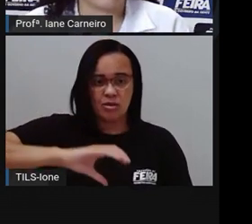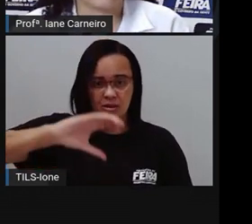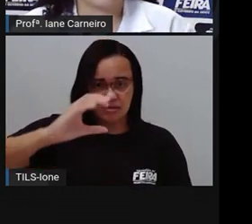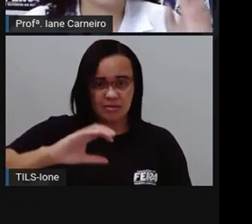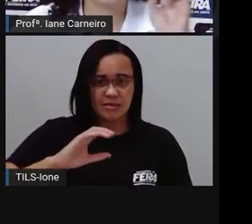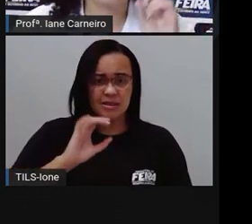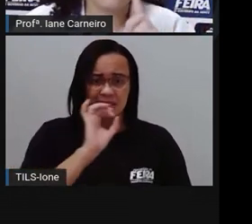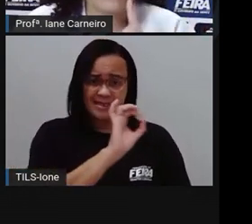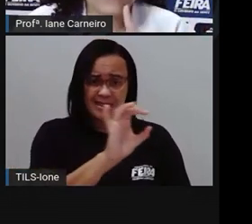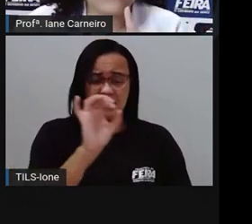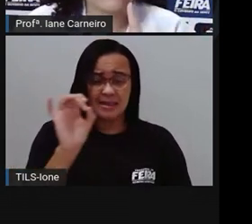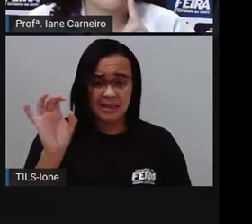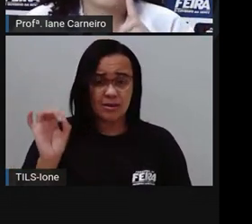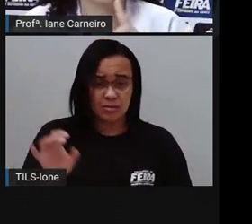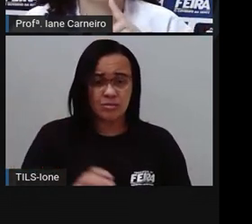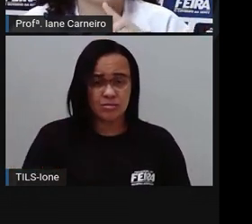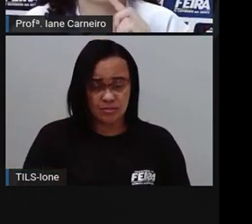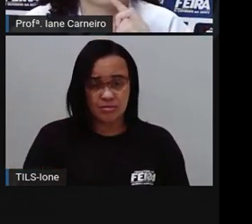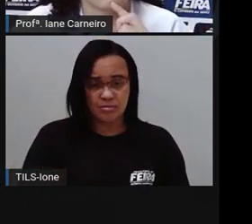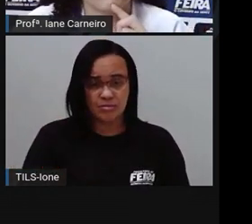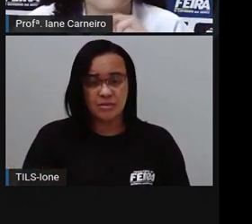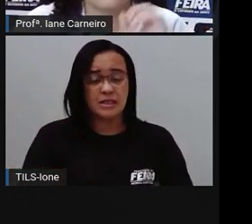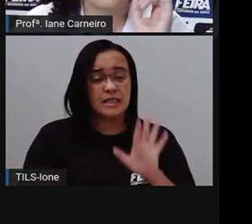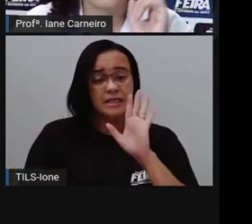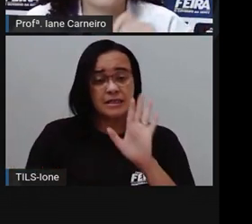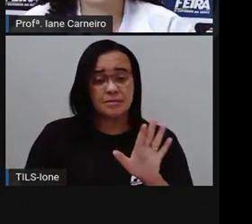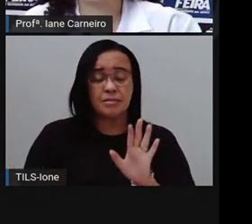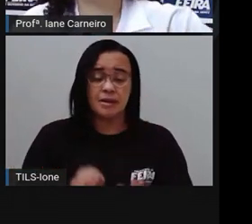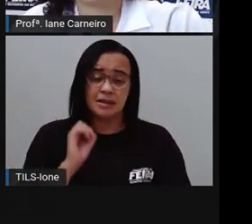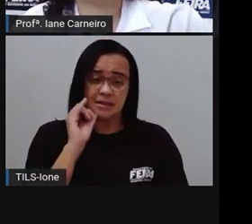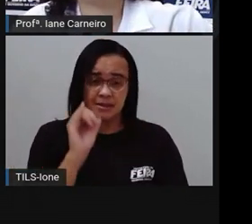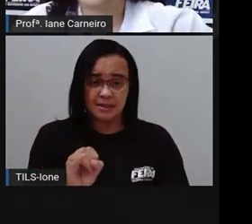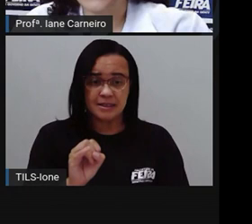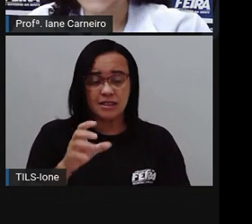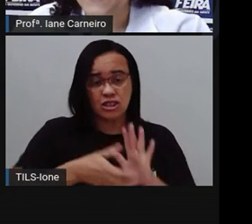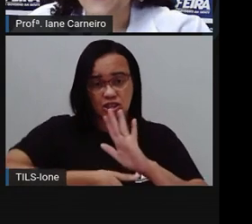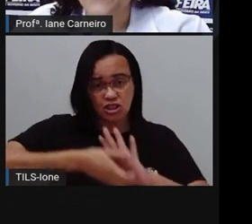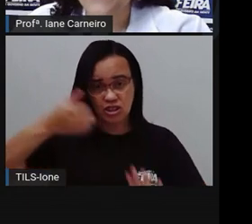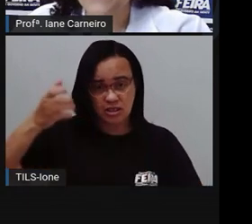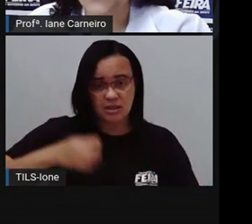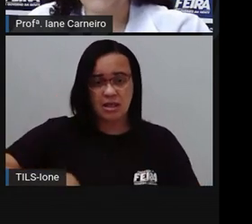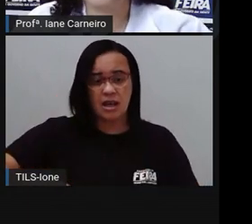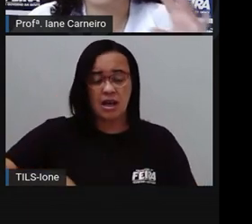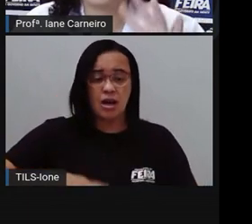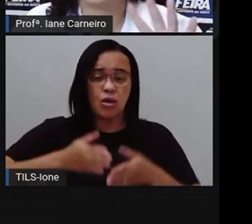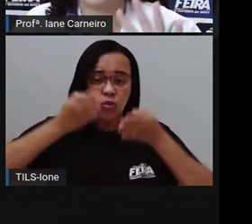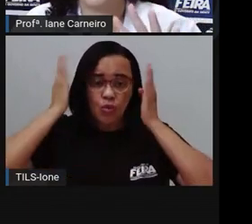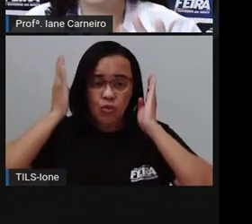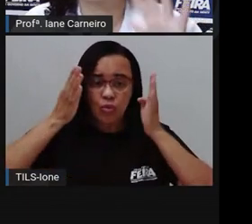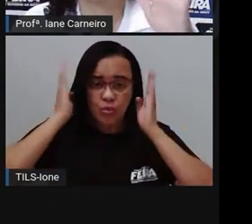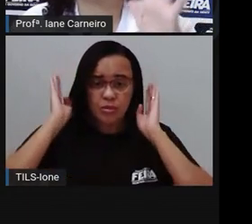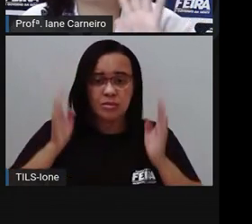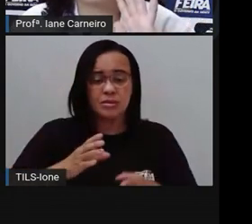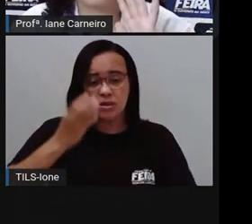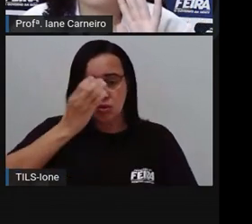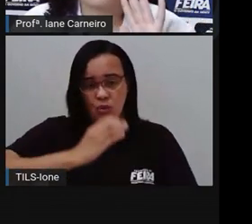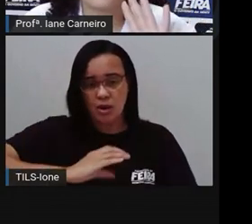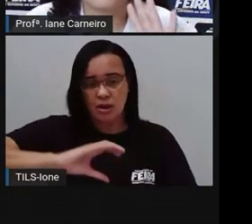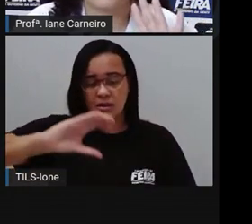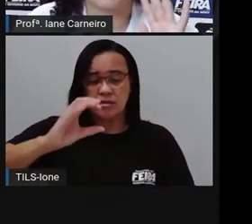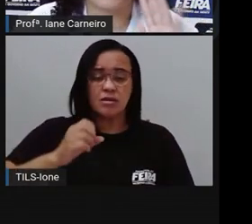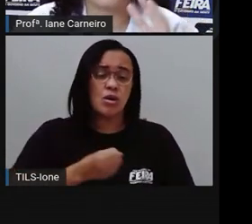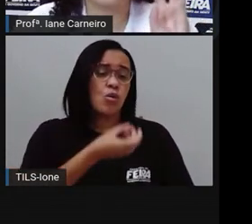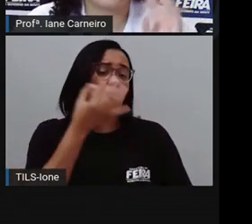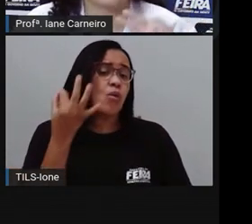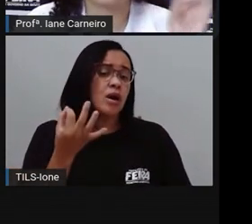poema o jumento e o elefante, quantos animais ficariam? Então, imagina aí, ó, então todos